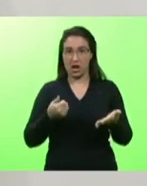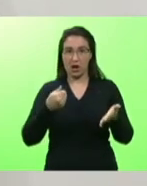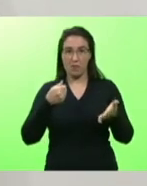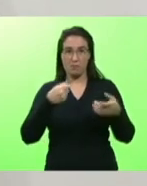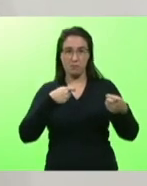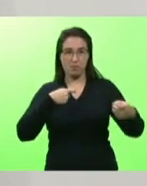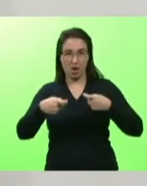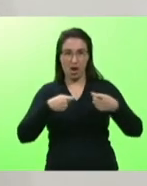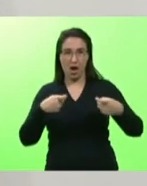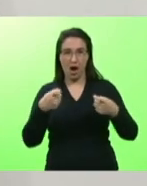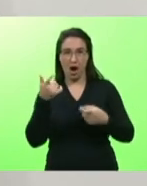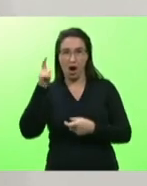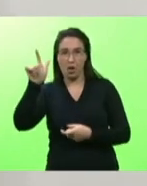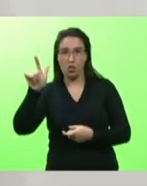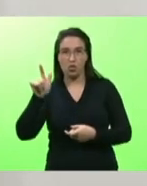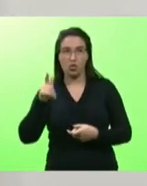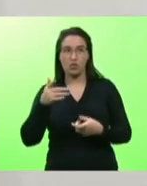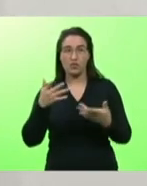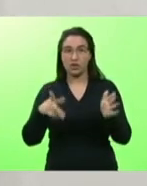você é sádico